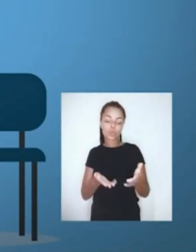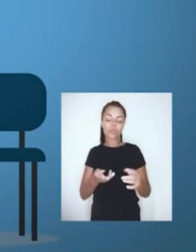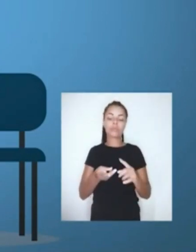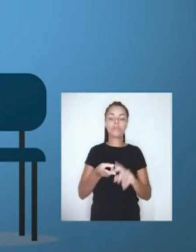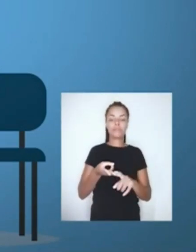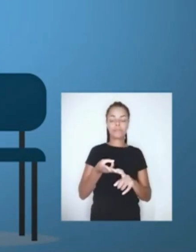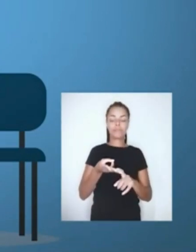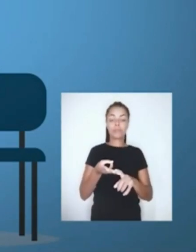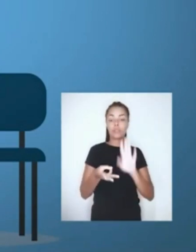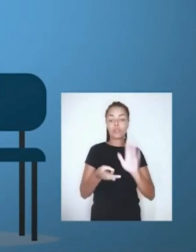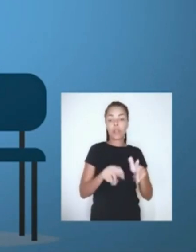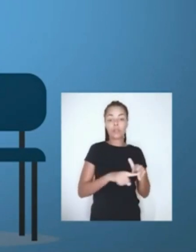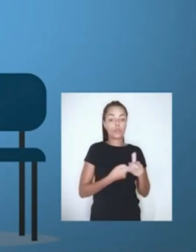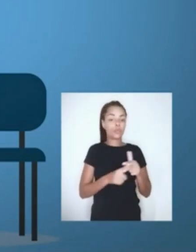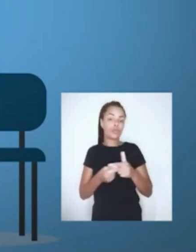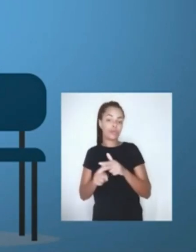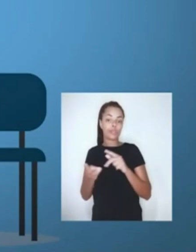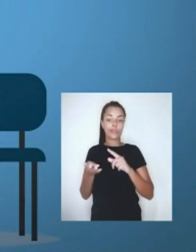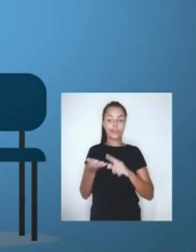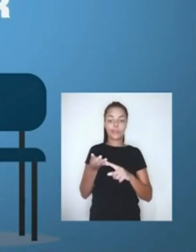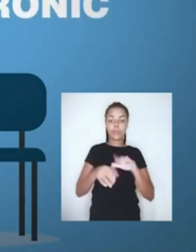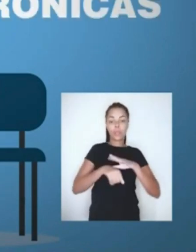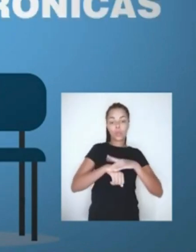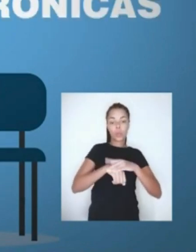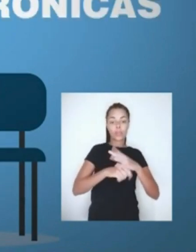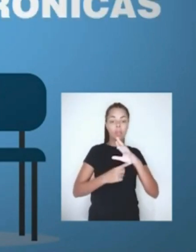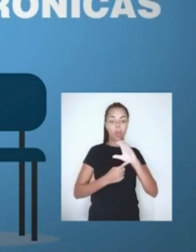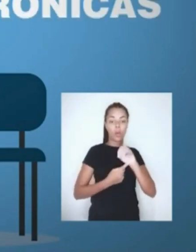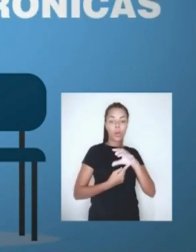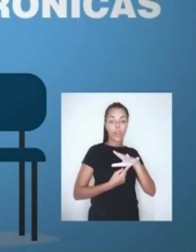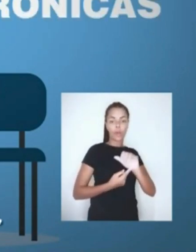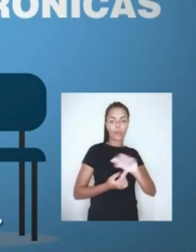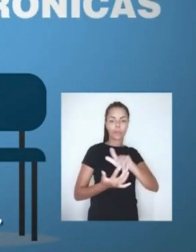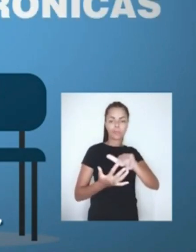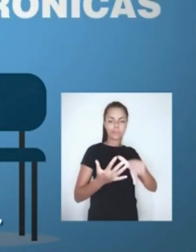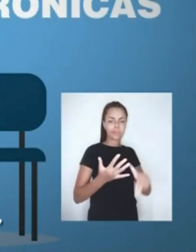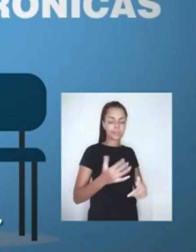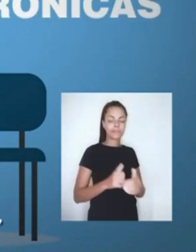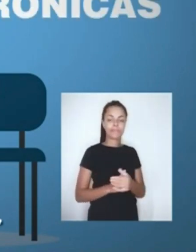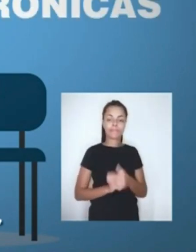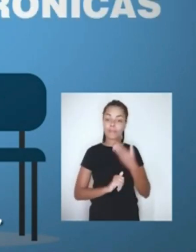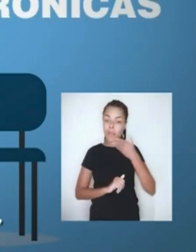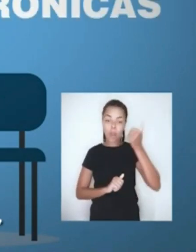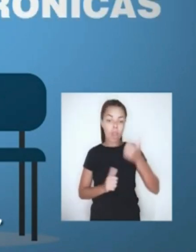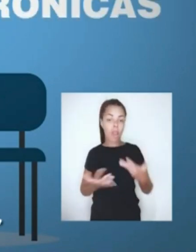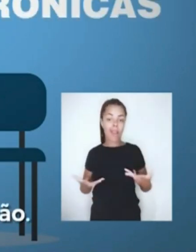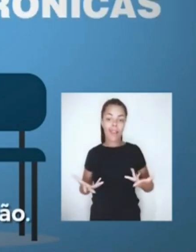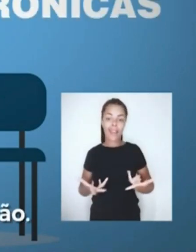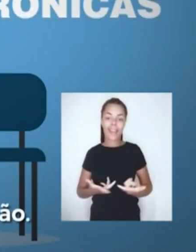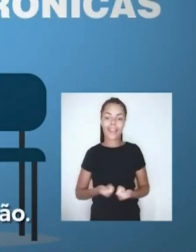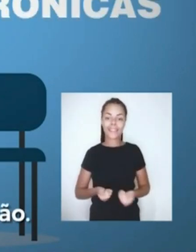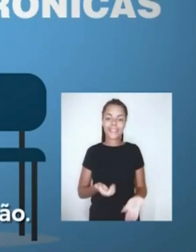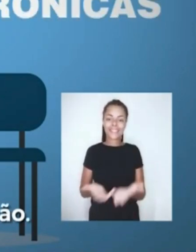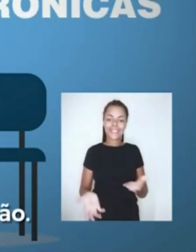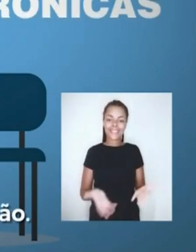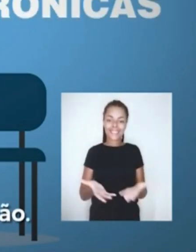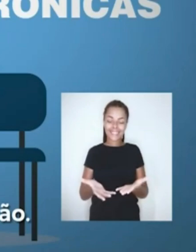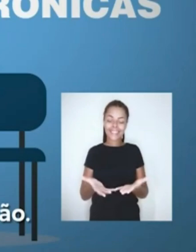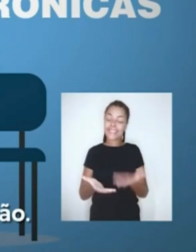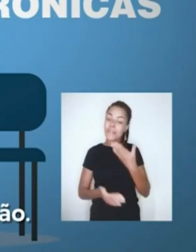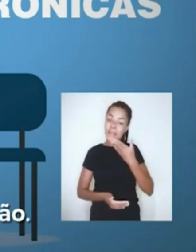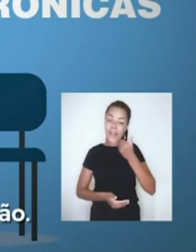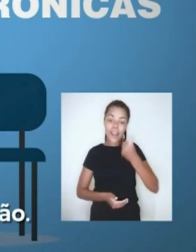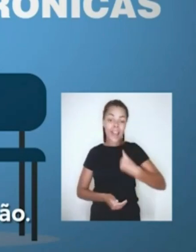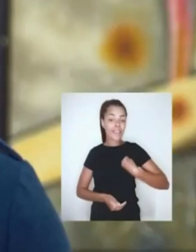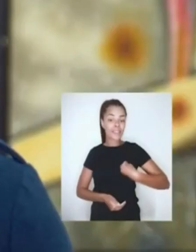fez, se já fez alguma cirurgia, se tem alguma doença crônica. Melhora a qualidade do atendimento, melhora a qualidade de